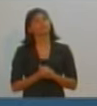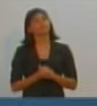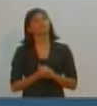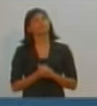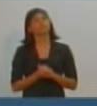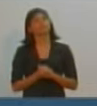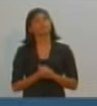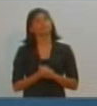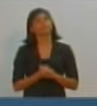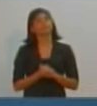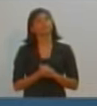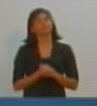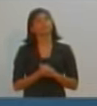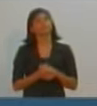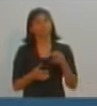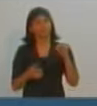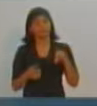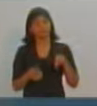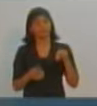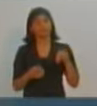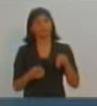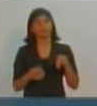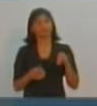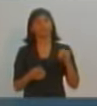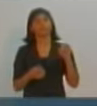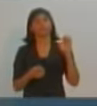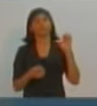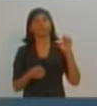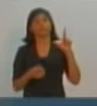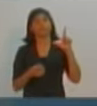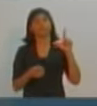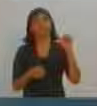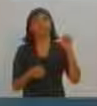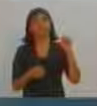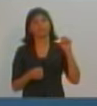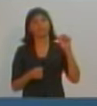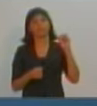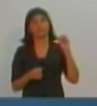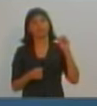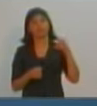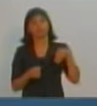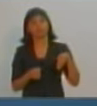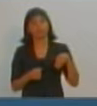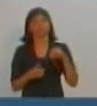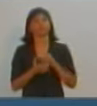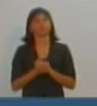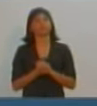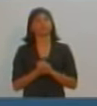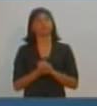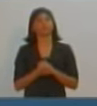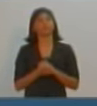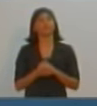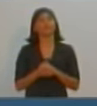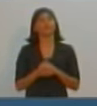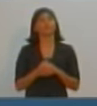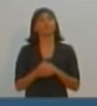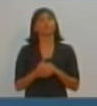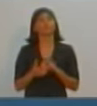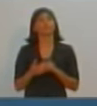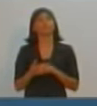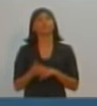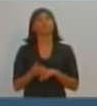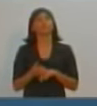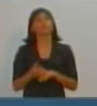Agora é Nelson Bugalho, do PTB. Ok? Nelson Bugalho, então,